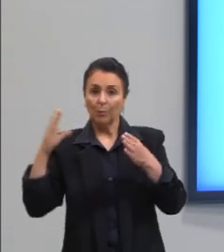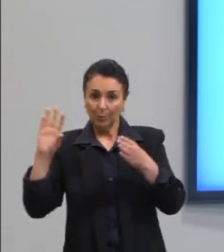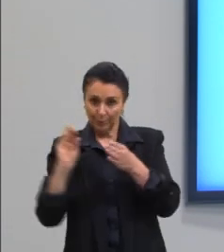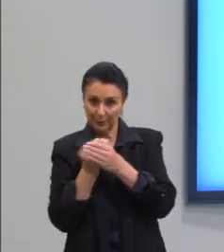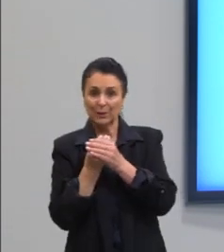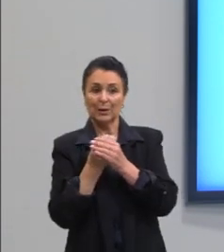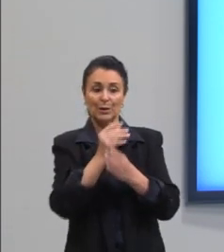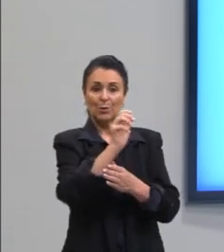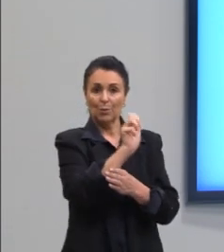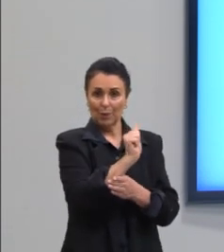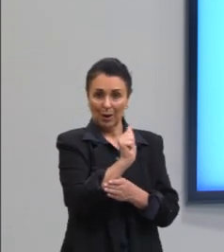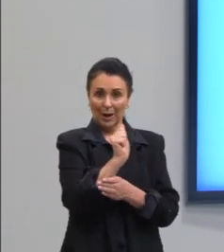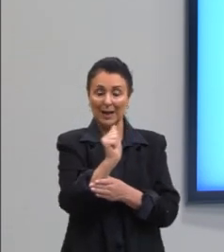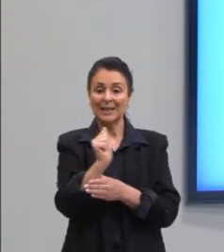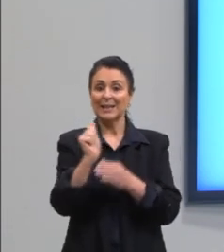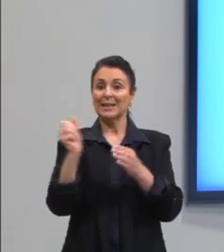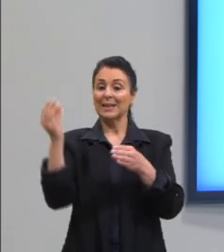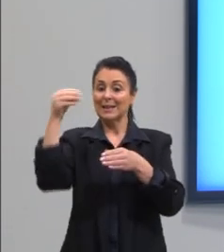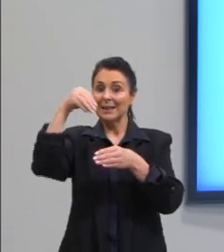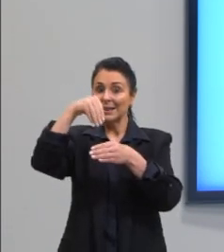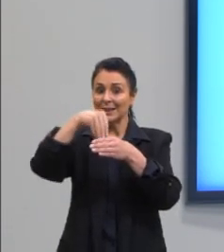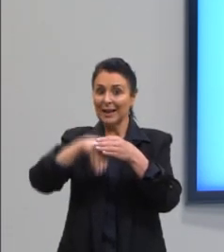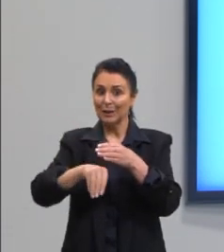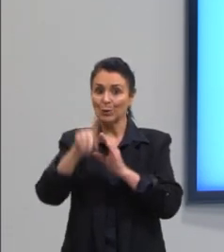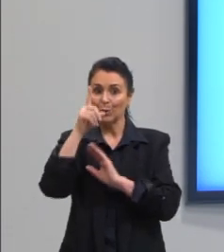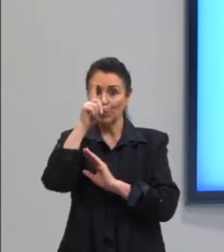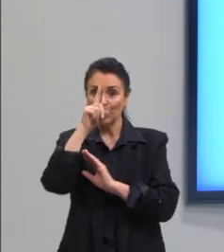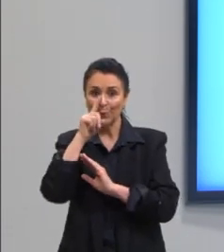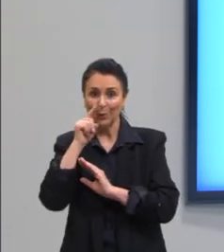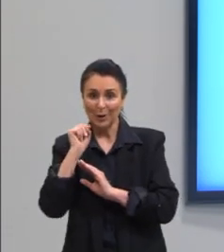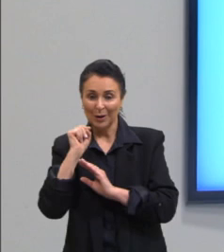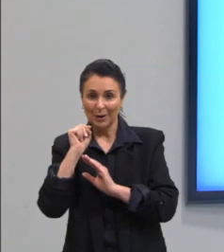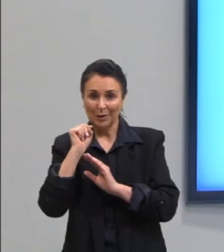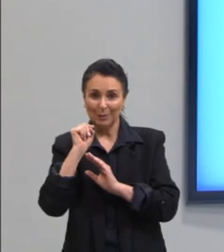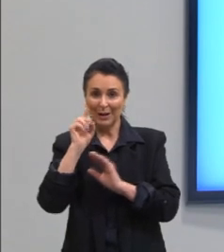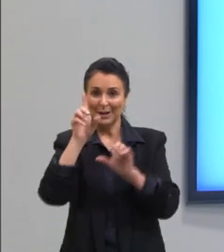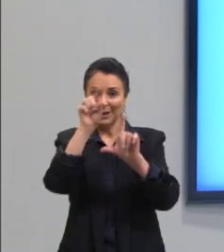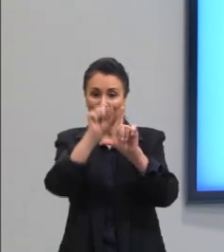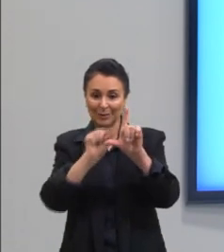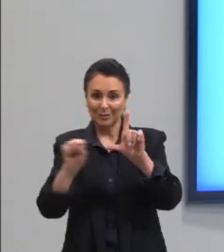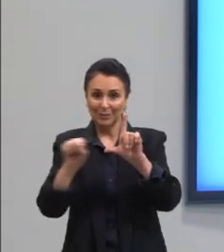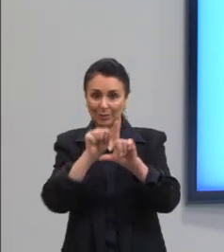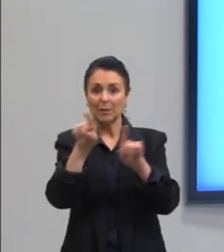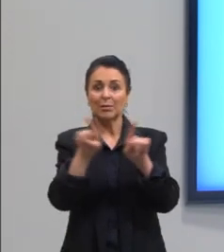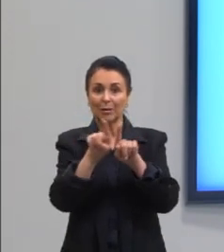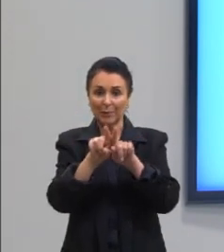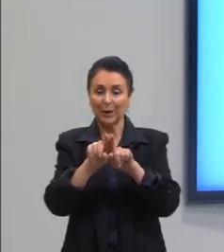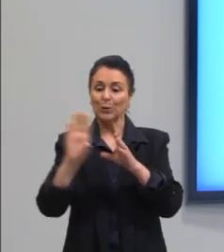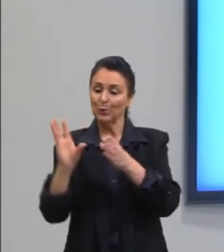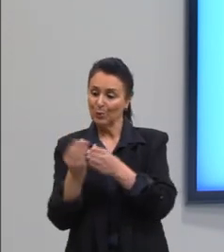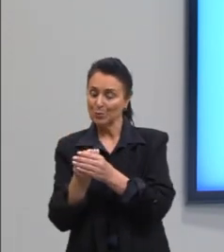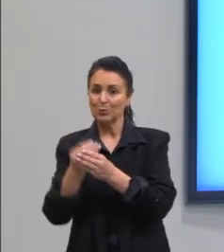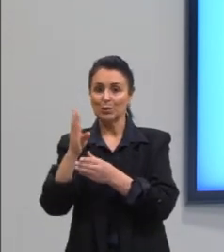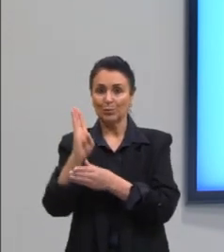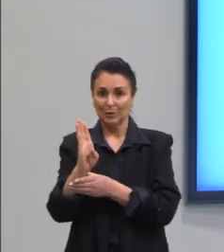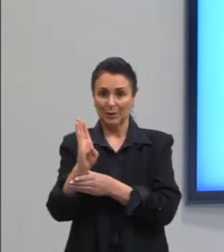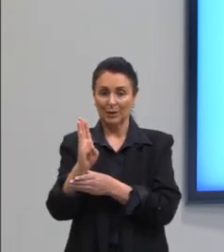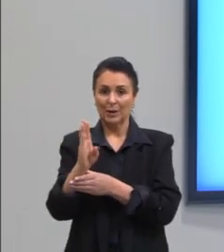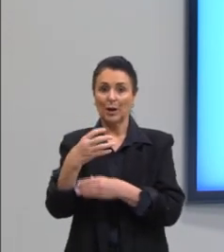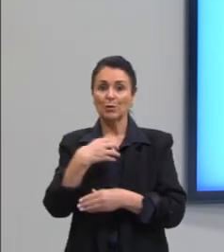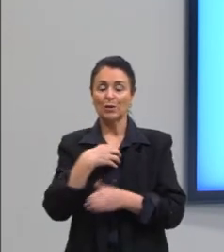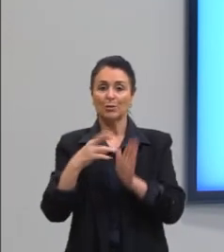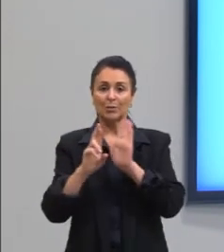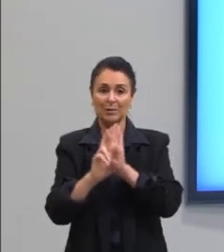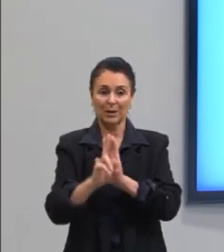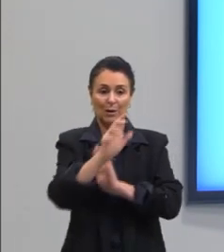números aqui, dentro do diagrama amarelo, pertencem ao conjunto B. E aqui, uma forma de representar, somente ali, dois conjuntos, A